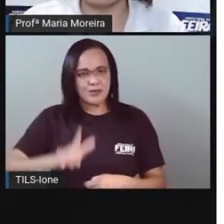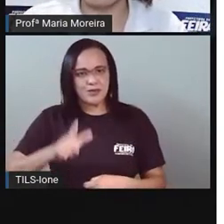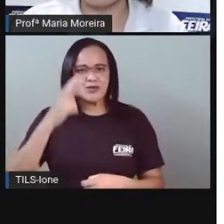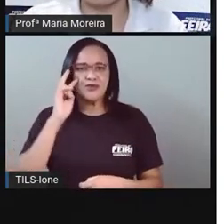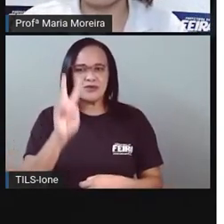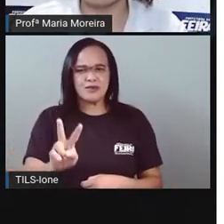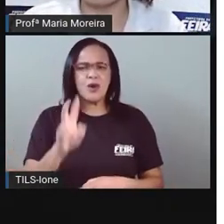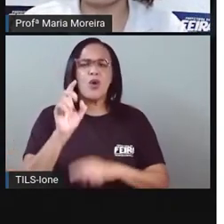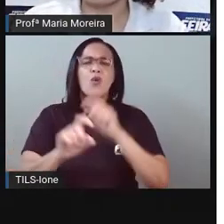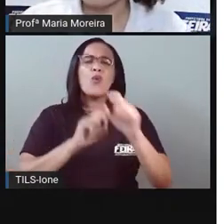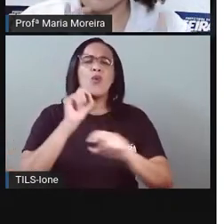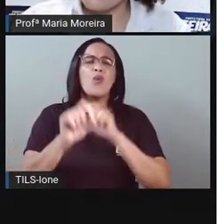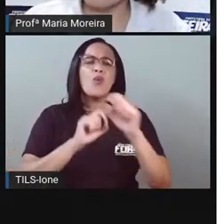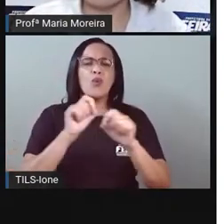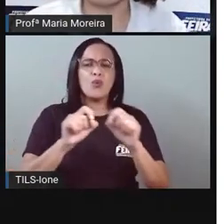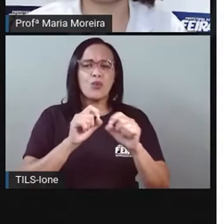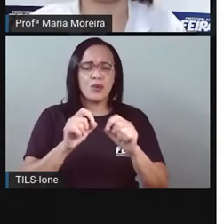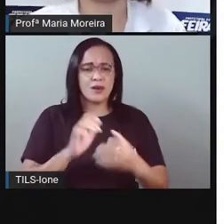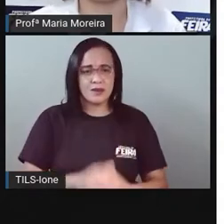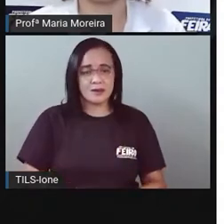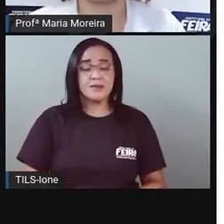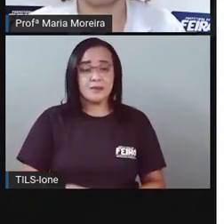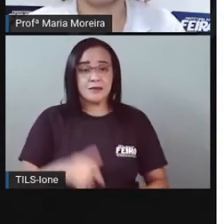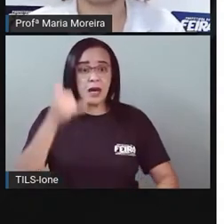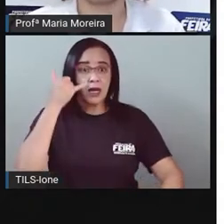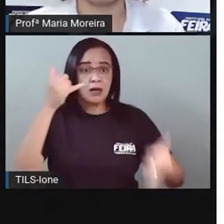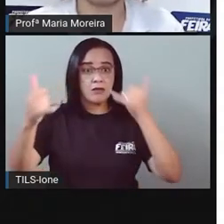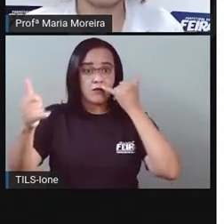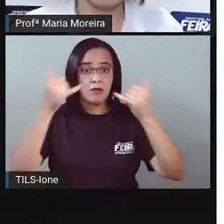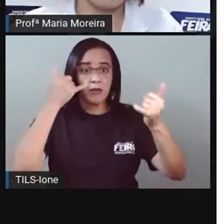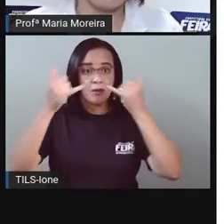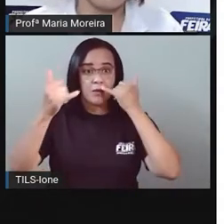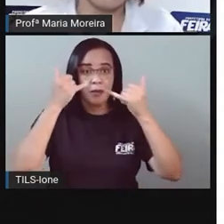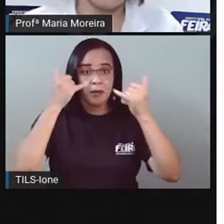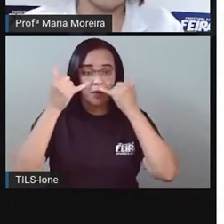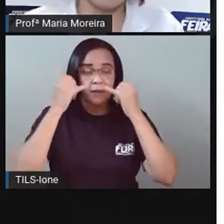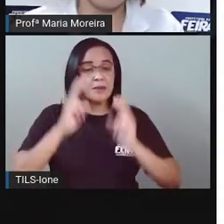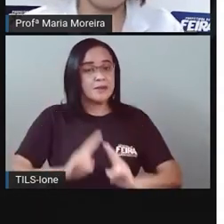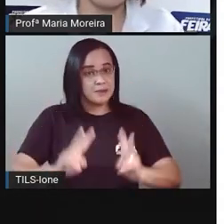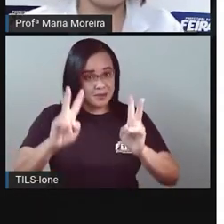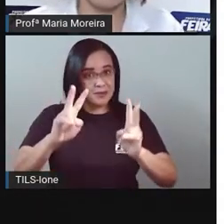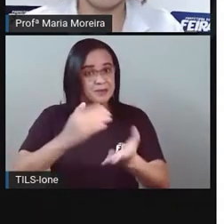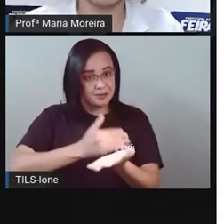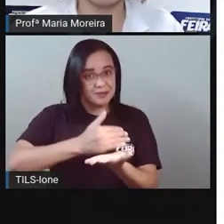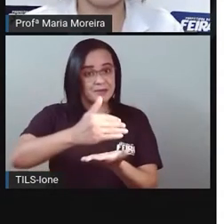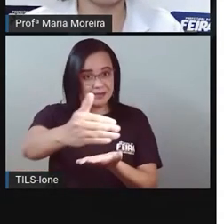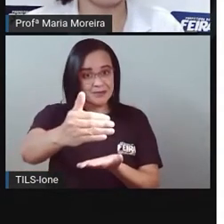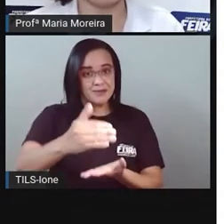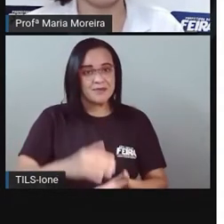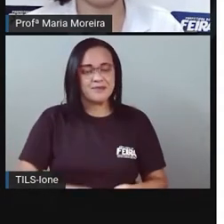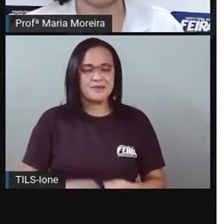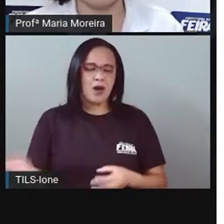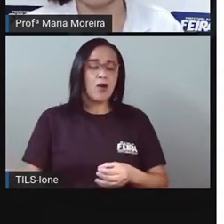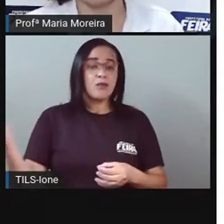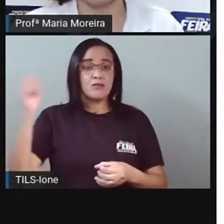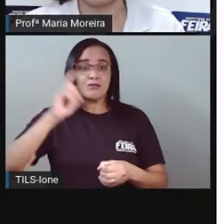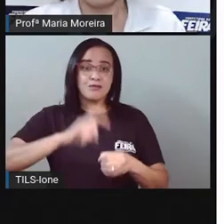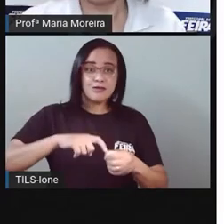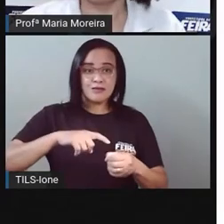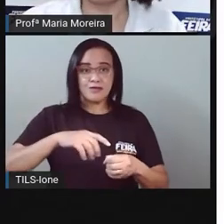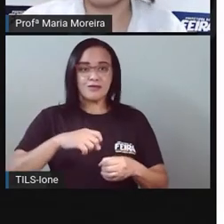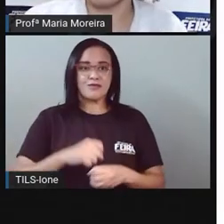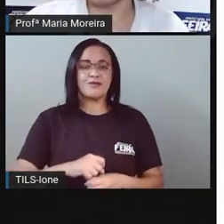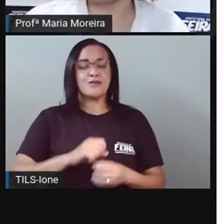vale a pena ver de novo? As informações que a gente vai ouvir daqui para frente. Vamos fazer uma retomada aqui de conteúdo.